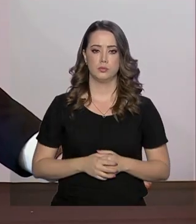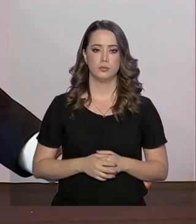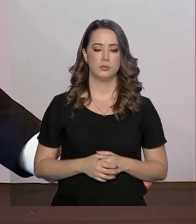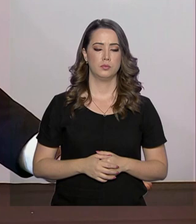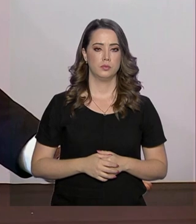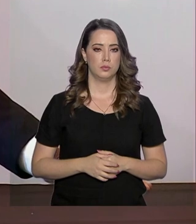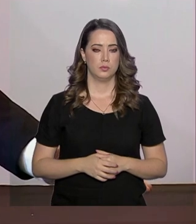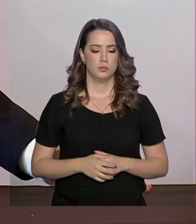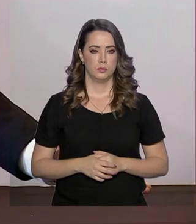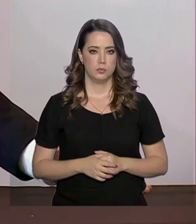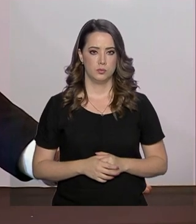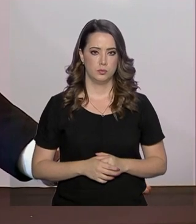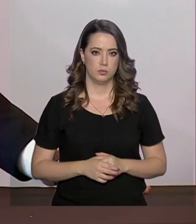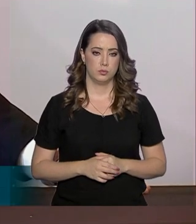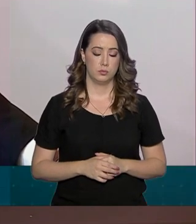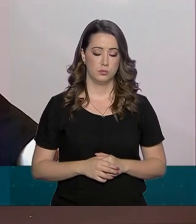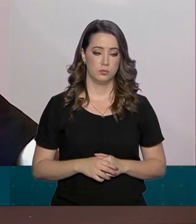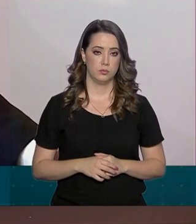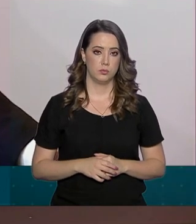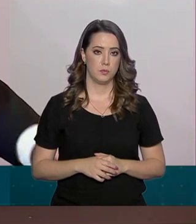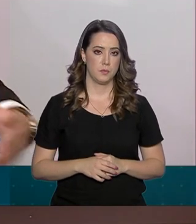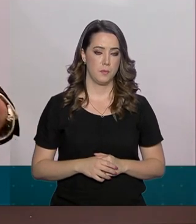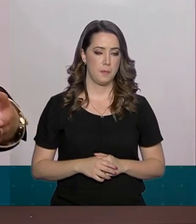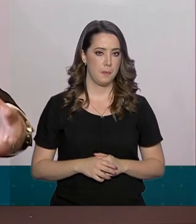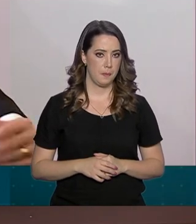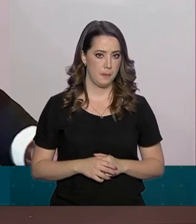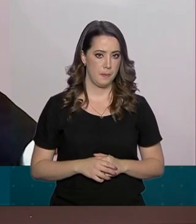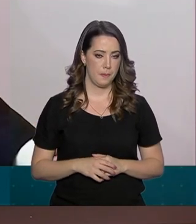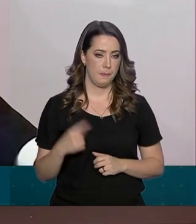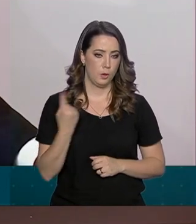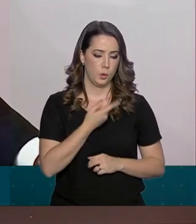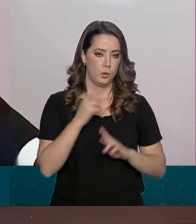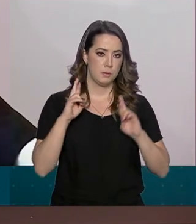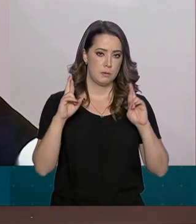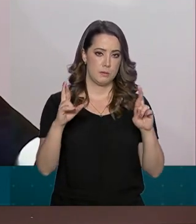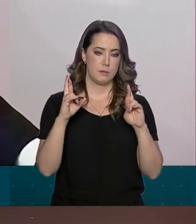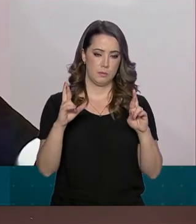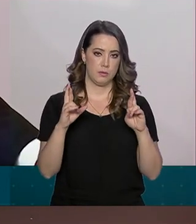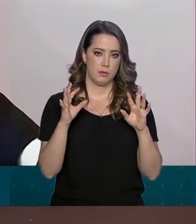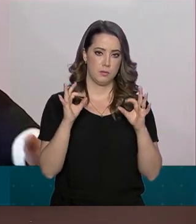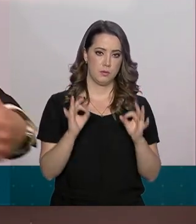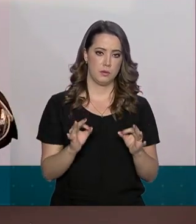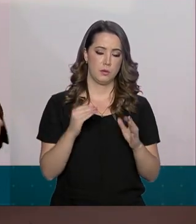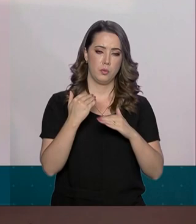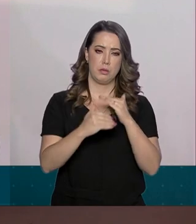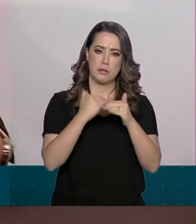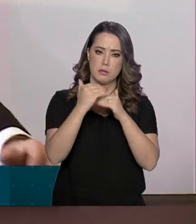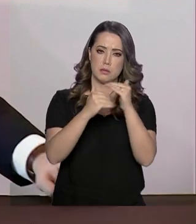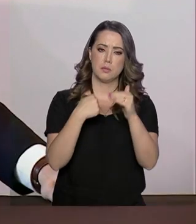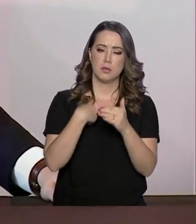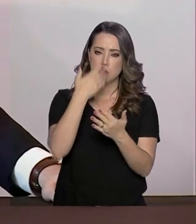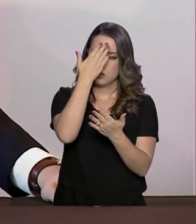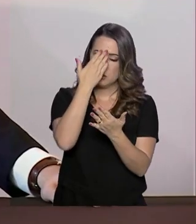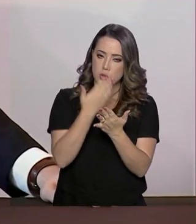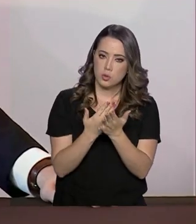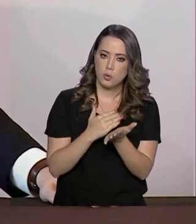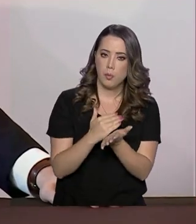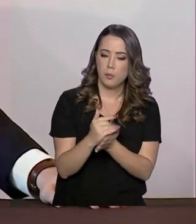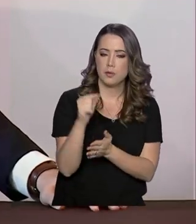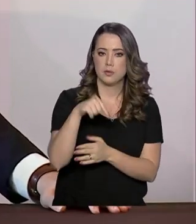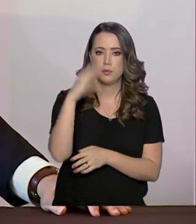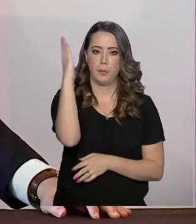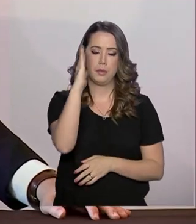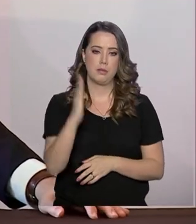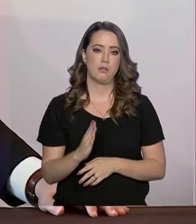certamente, é que o novo processo de crescimento, que eu tenho certeza está se iniciando no Brasil,